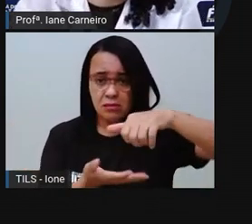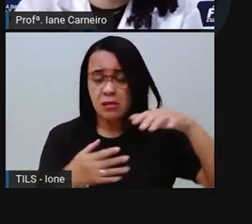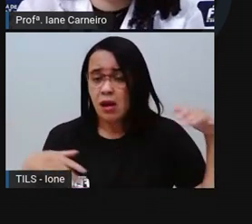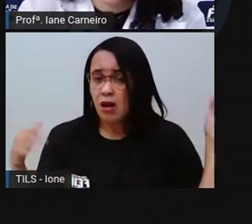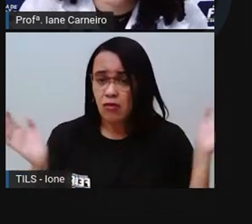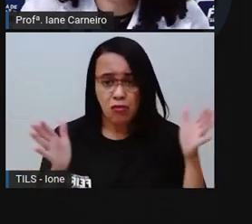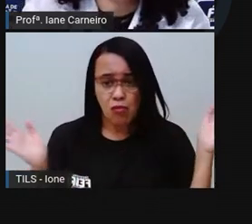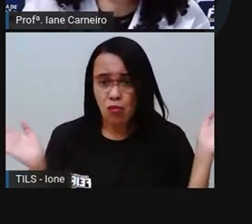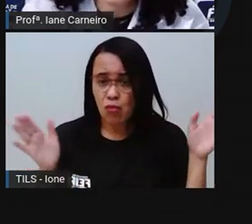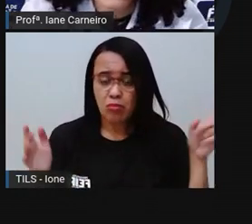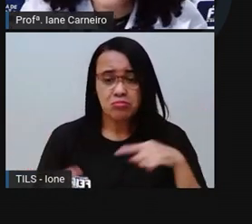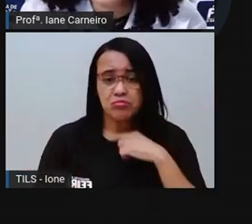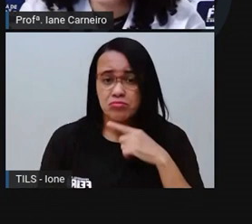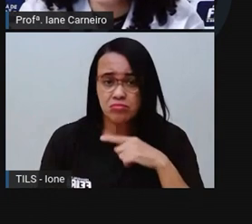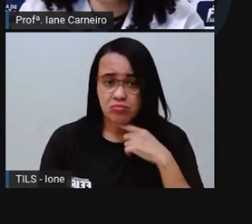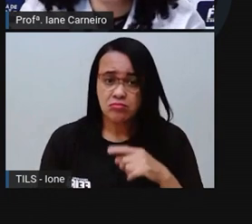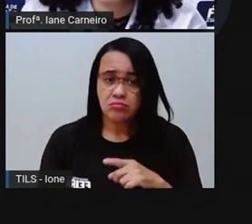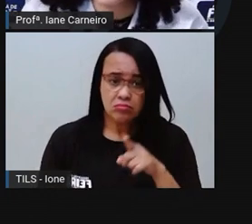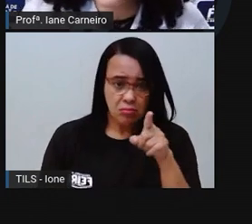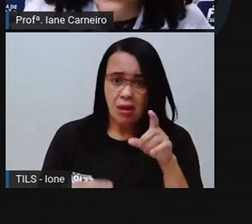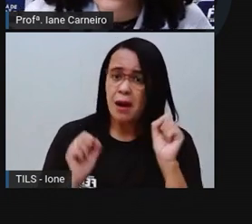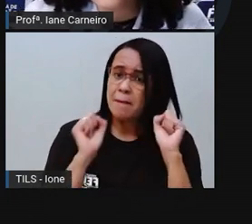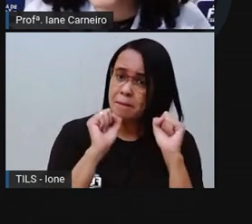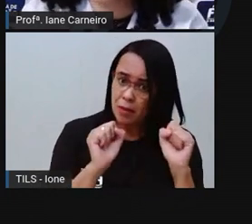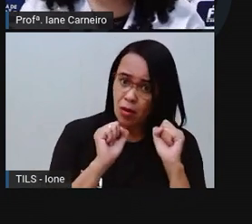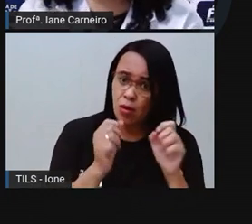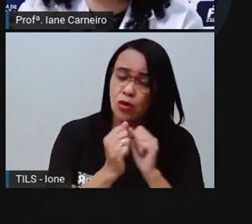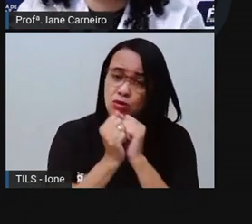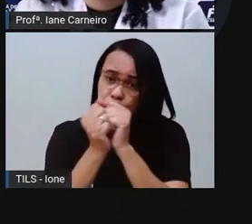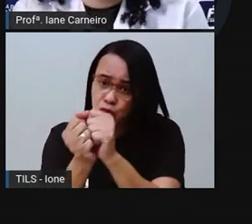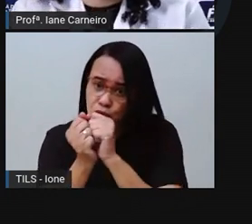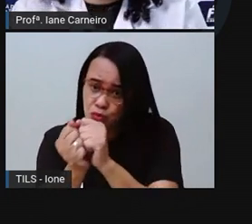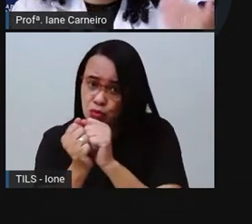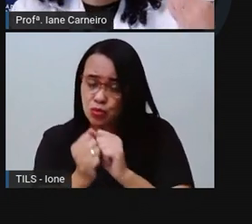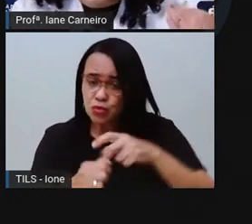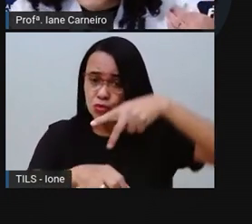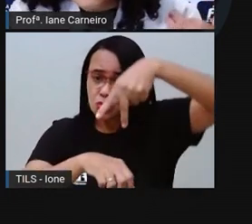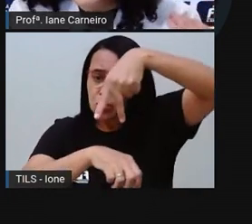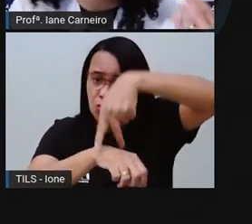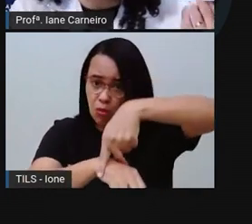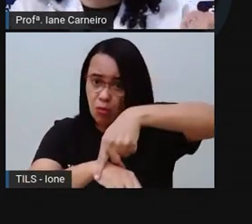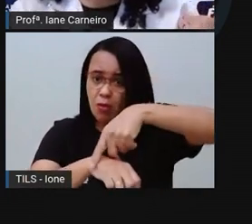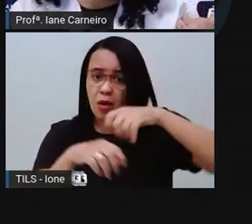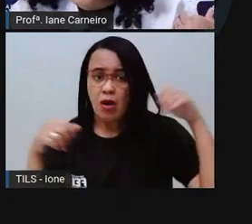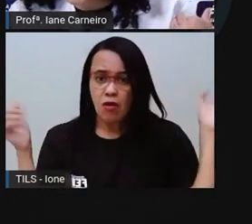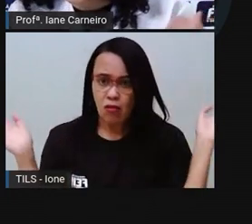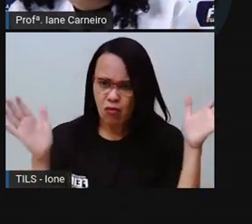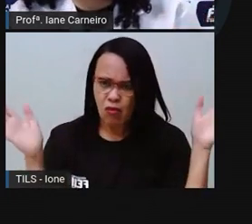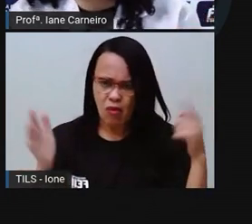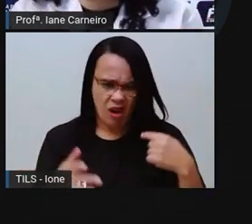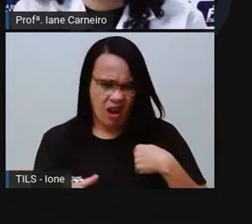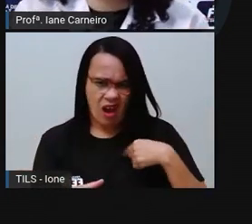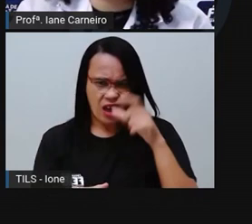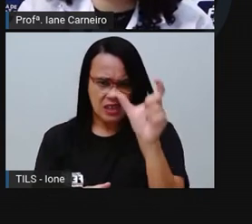Mas a senhora pode voar comigo nas minhas costas. Voar? Eu?